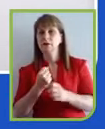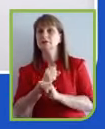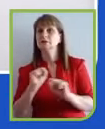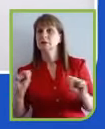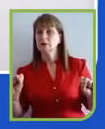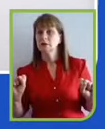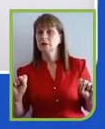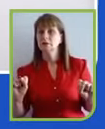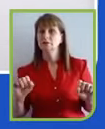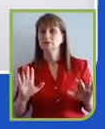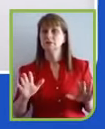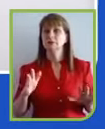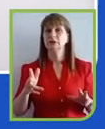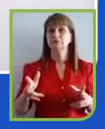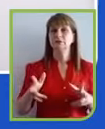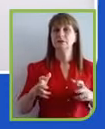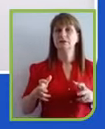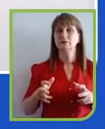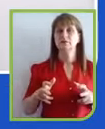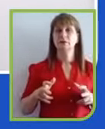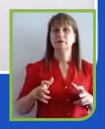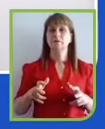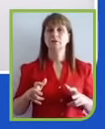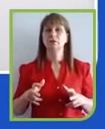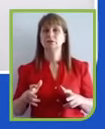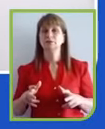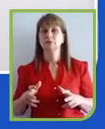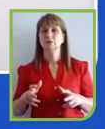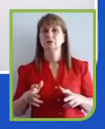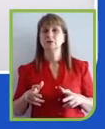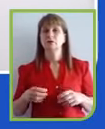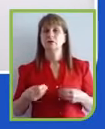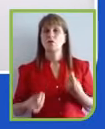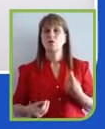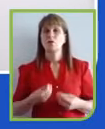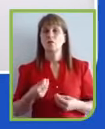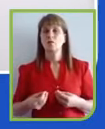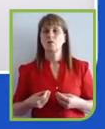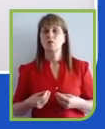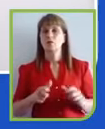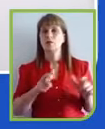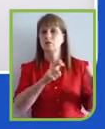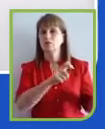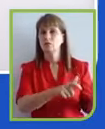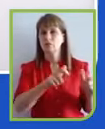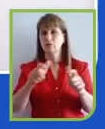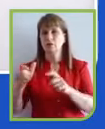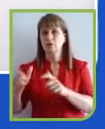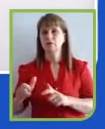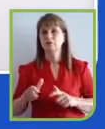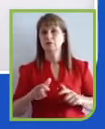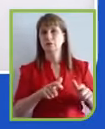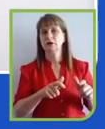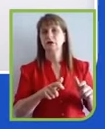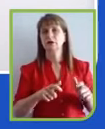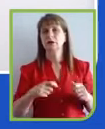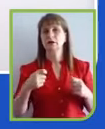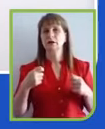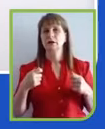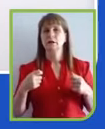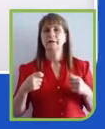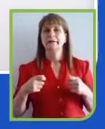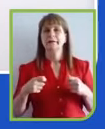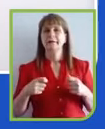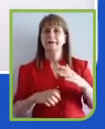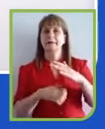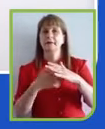percebido o quanto essa questão regional, local, ela é valorizada. Acho que a Ambev aí citou grandes